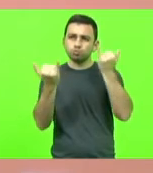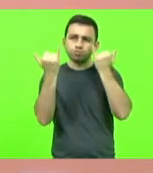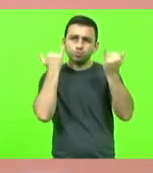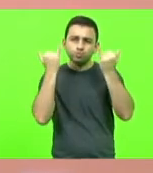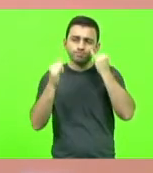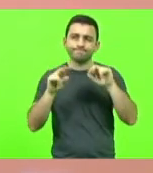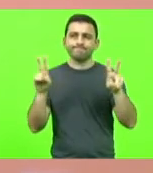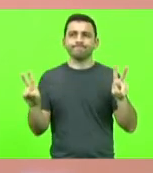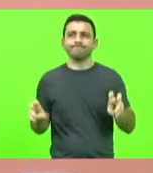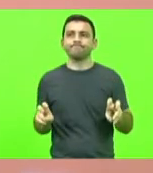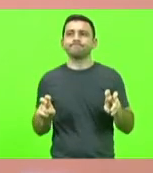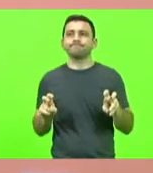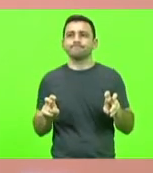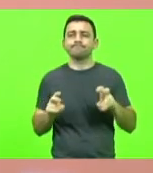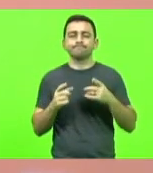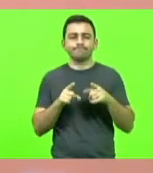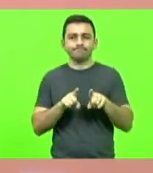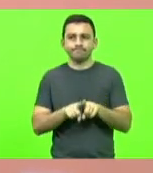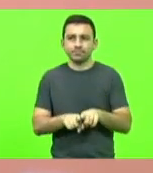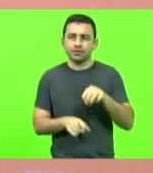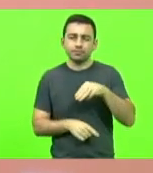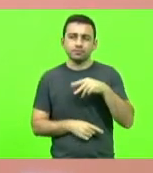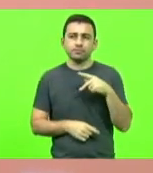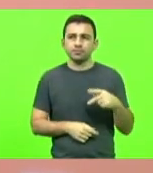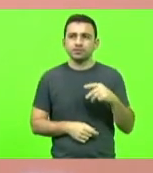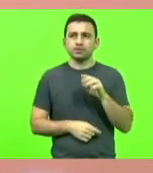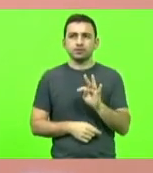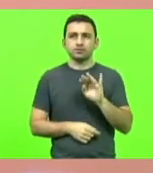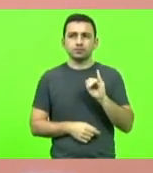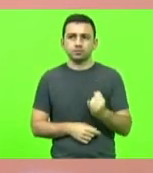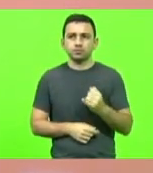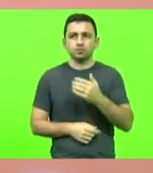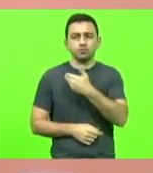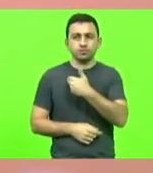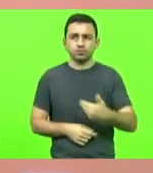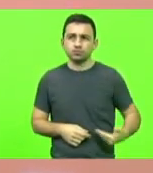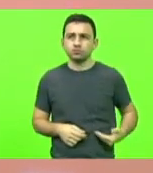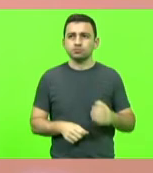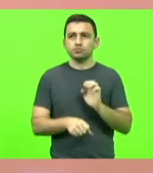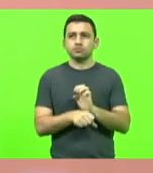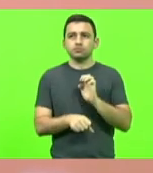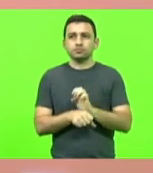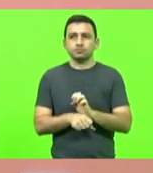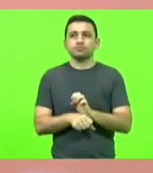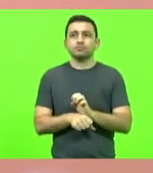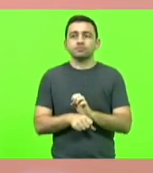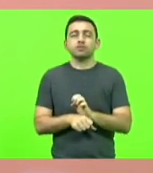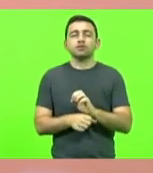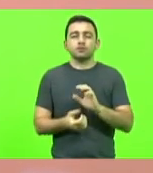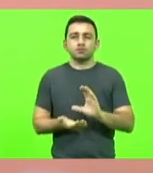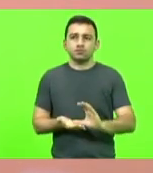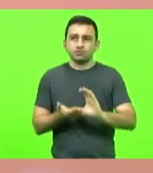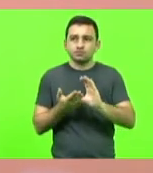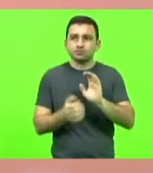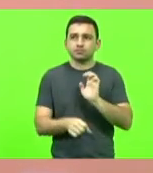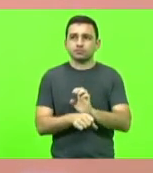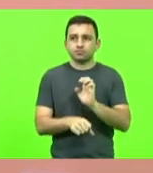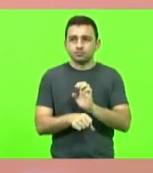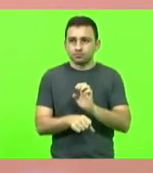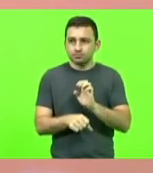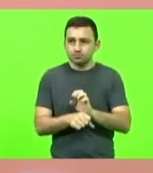tema em parceria com MP TJ Governo do Estado Conselho Estadual dos Direitos da Mulher OAB